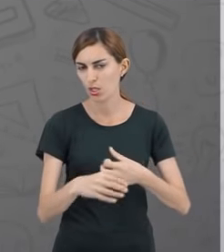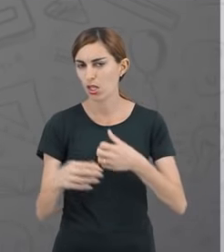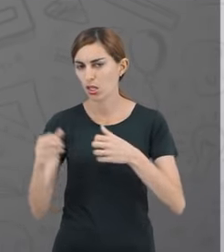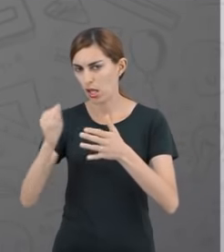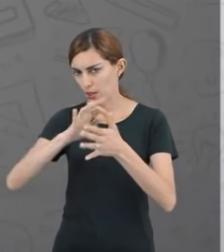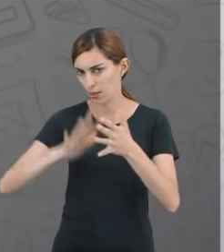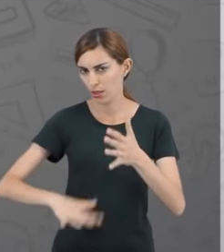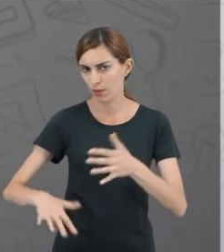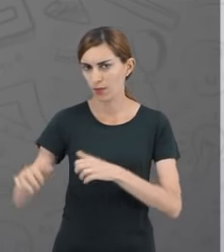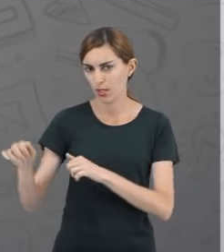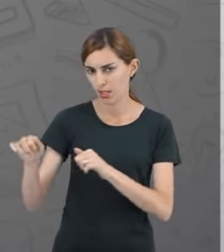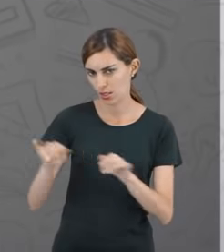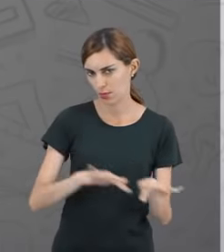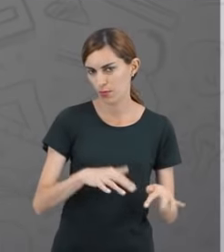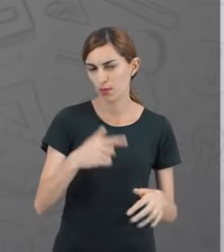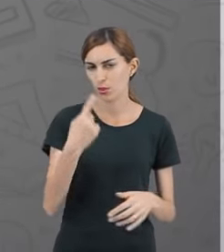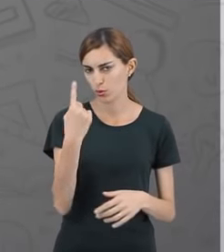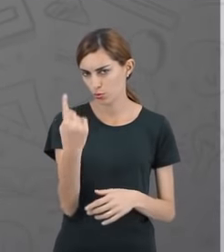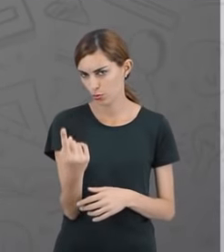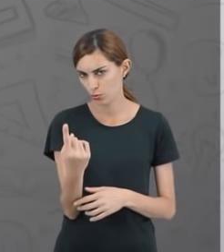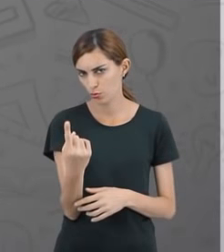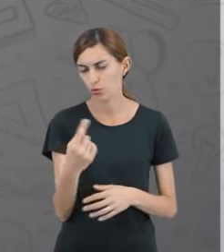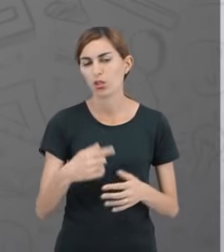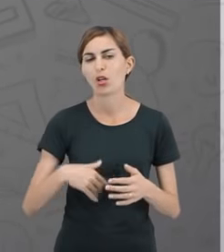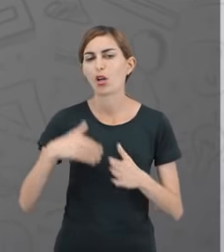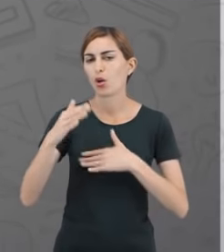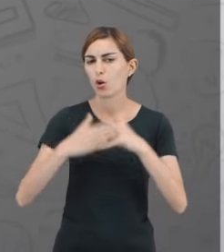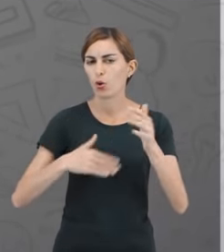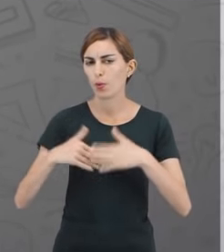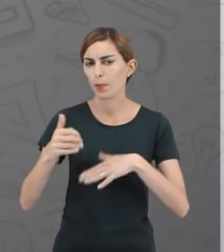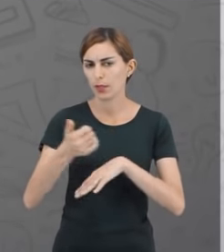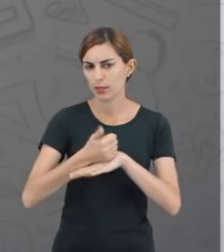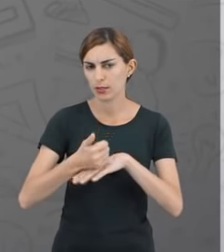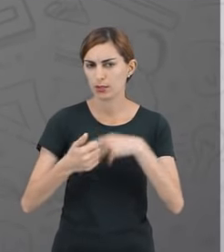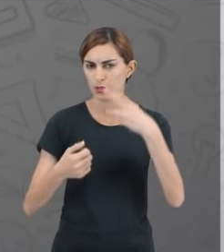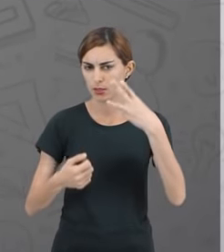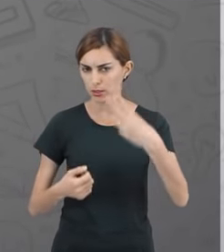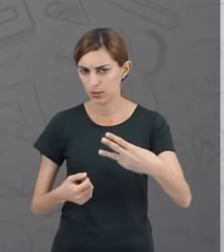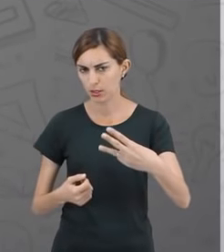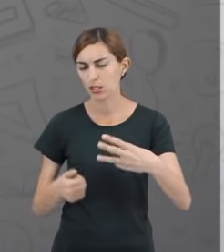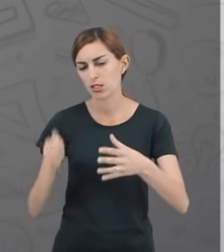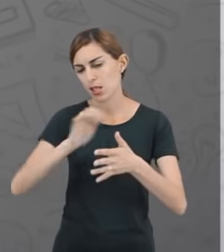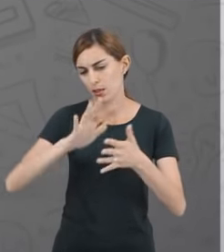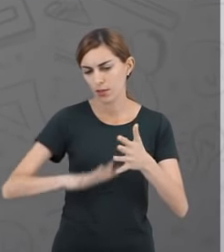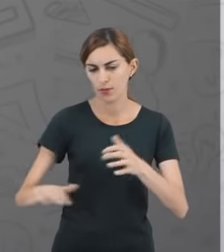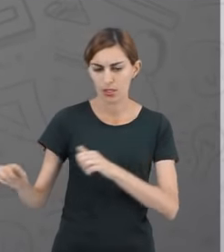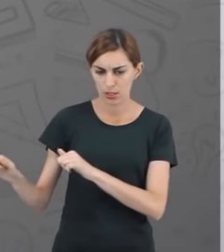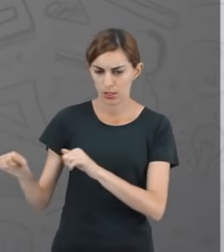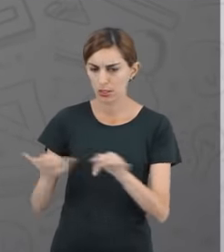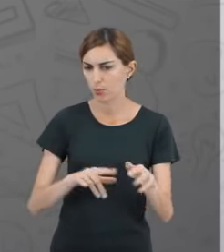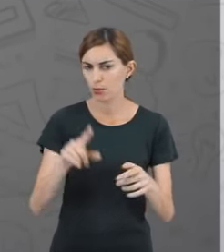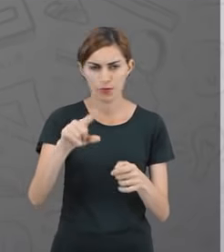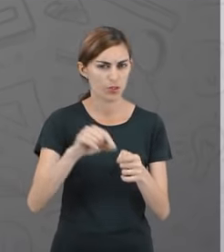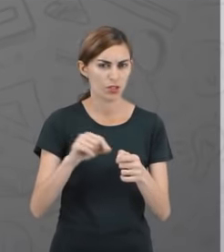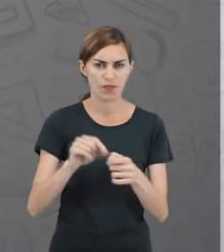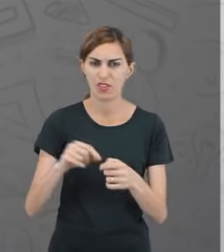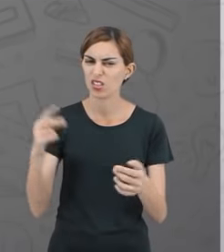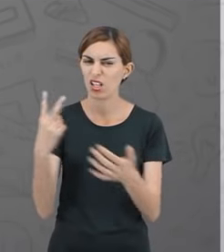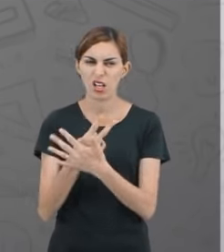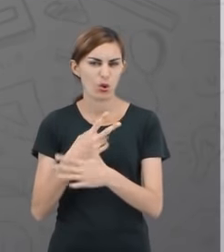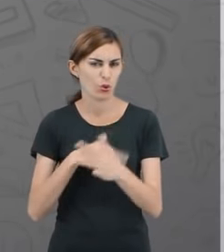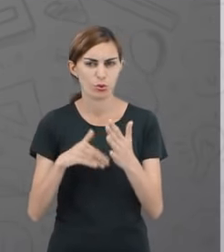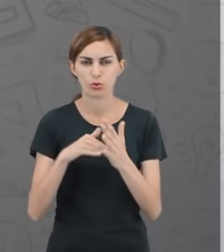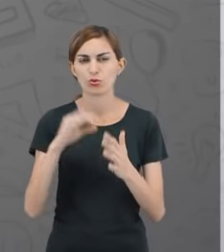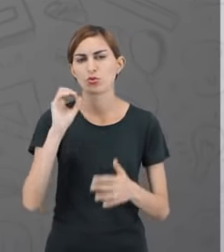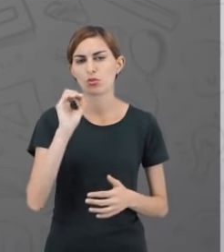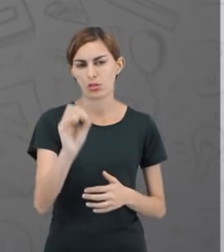semanal, você tirou um. Pronto. E no caso da competência três, na atividade semanal, você não fez, ou errou tudo,